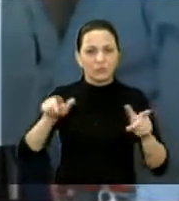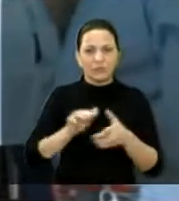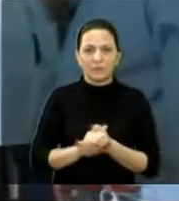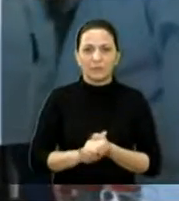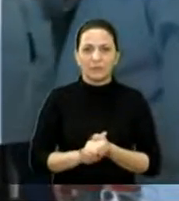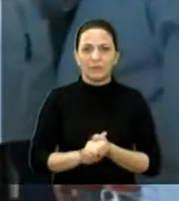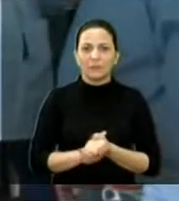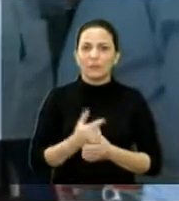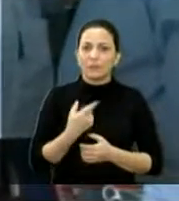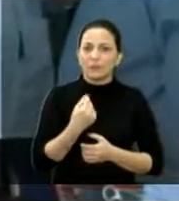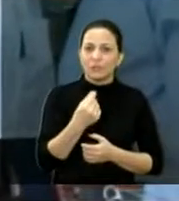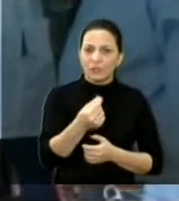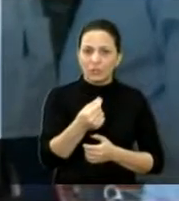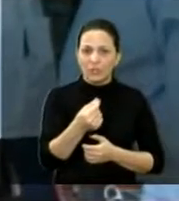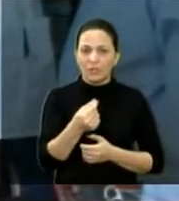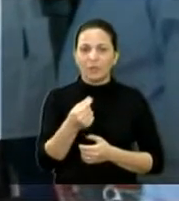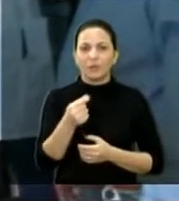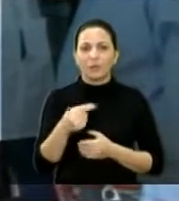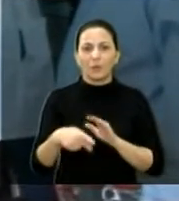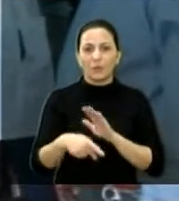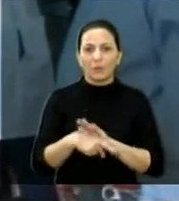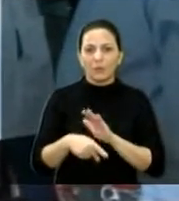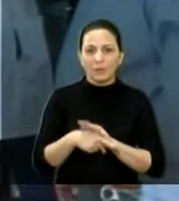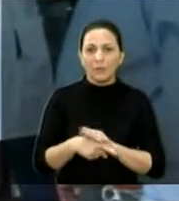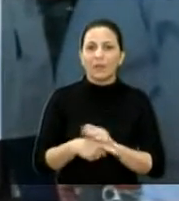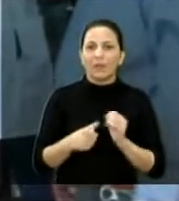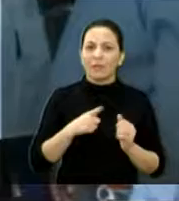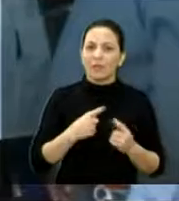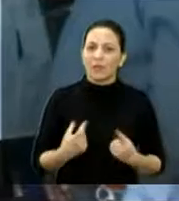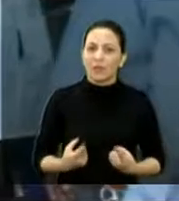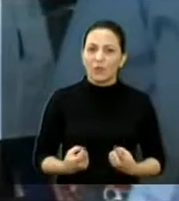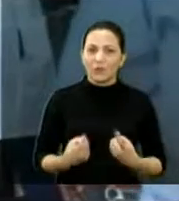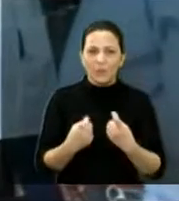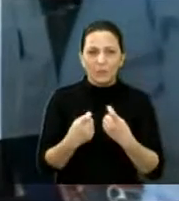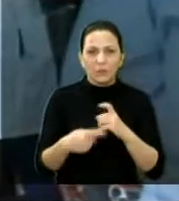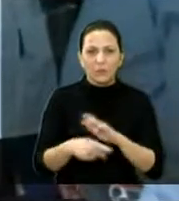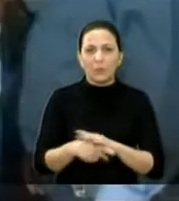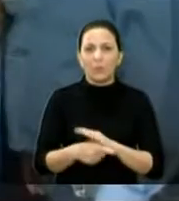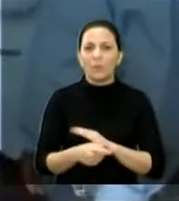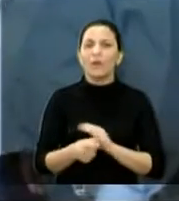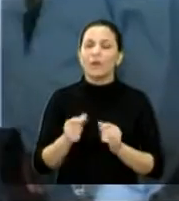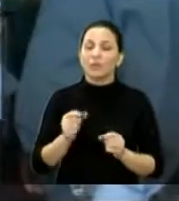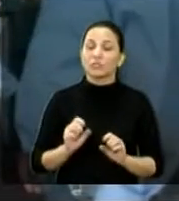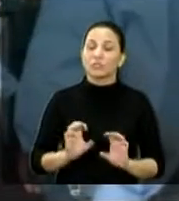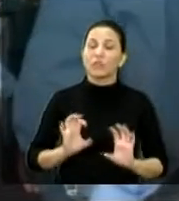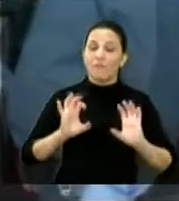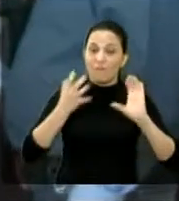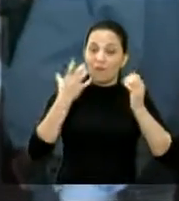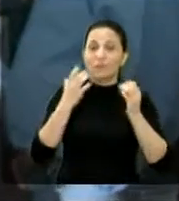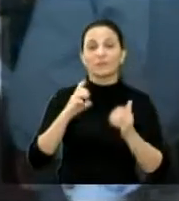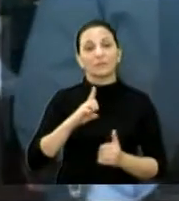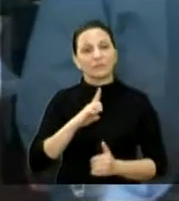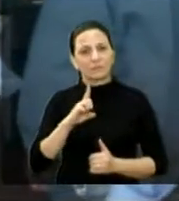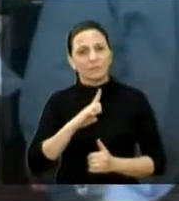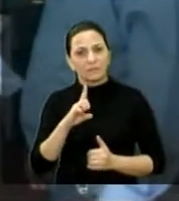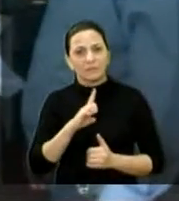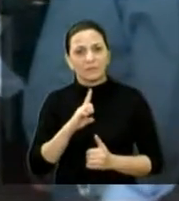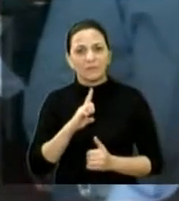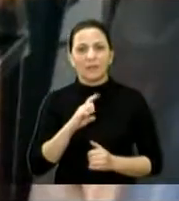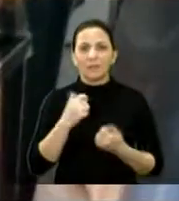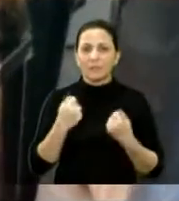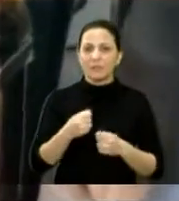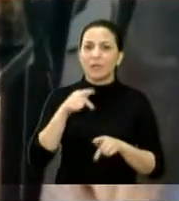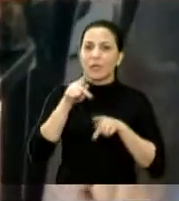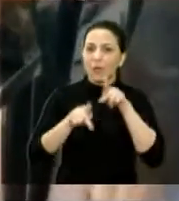financeiras de poder estar tendo vermífugo, tendo remédio, a gente faz. Agora, é necessário também que a